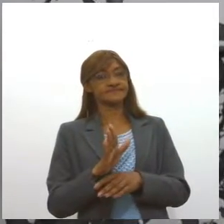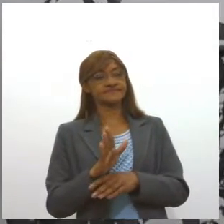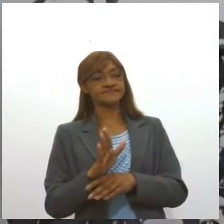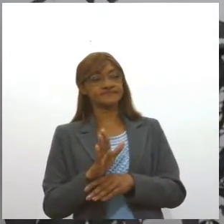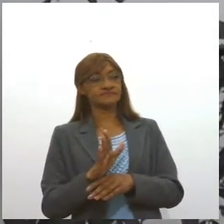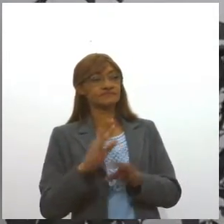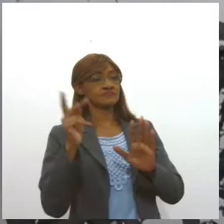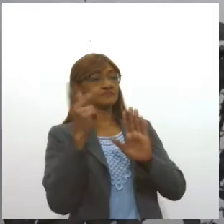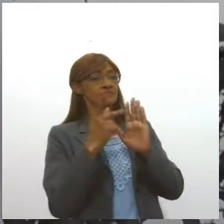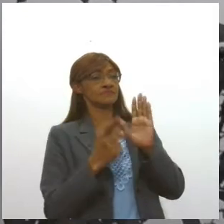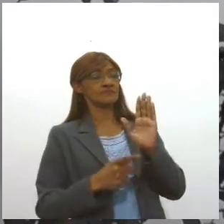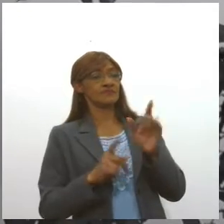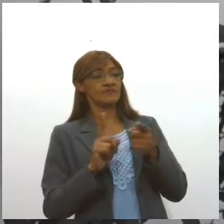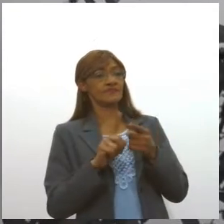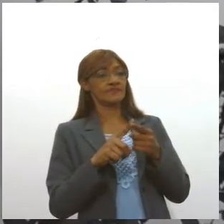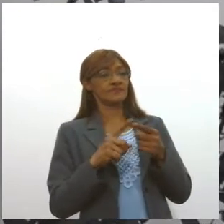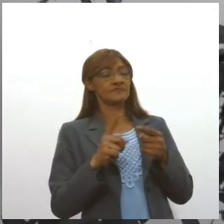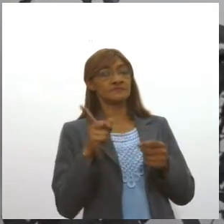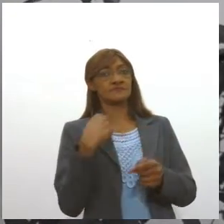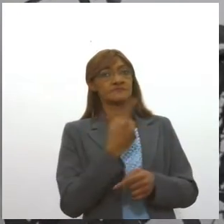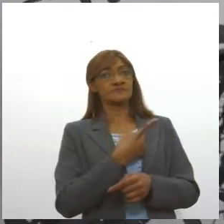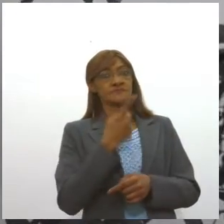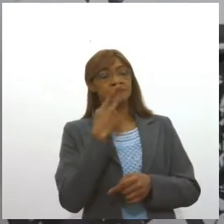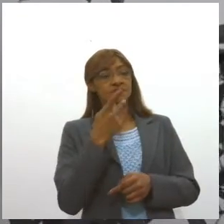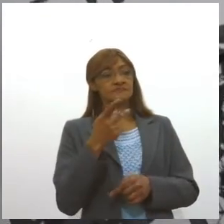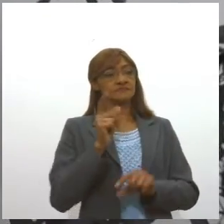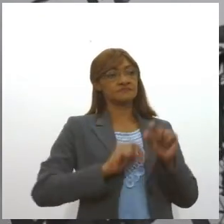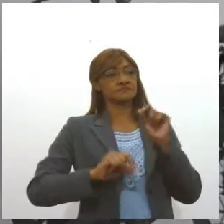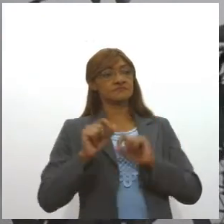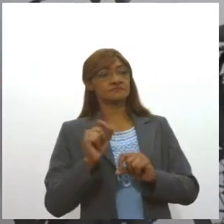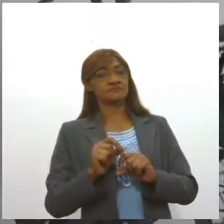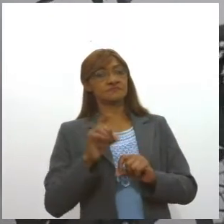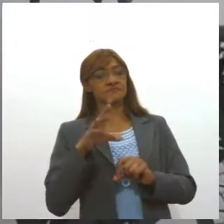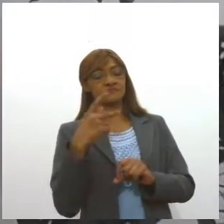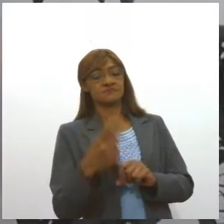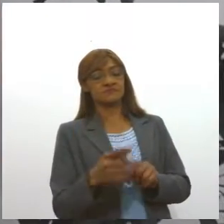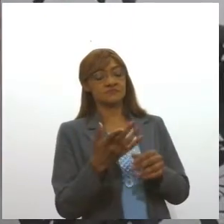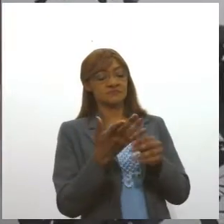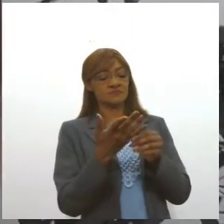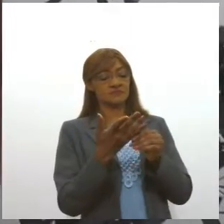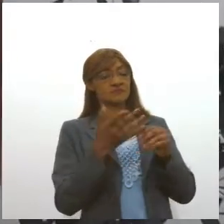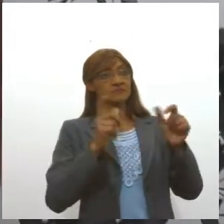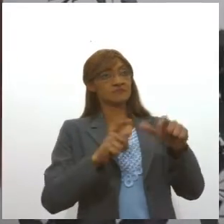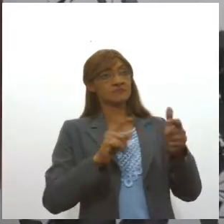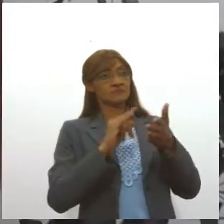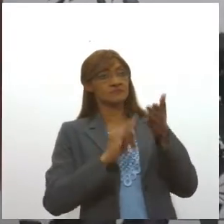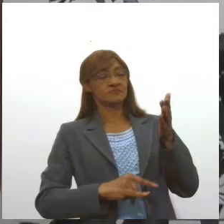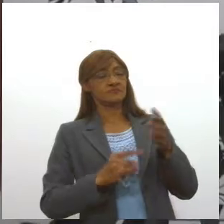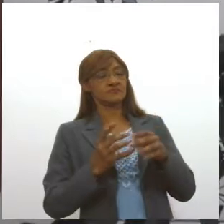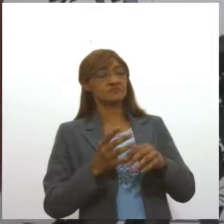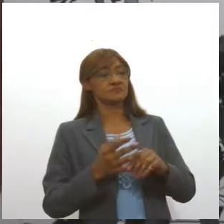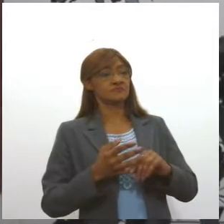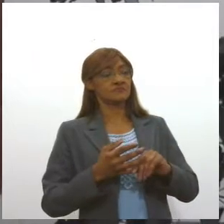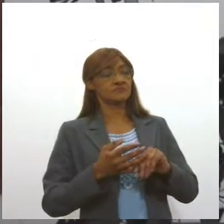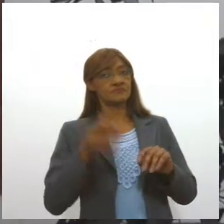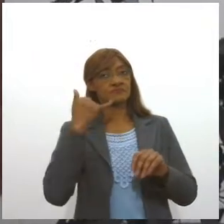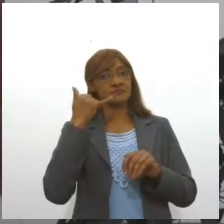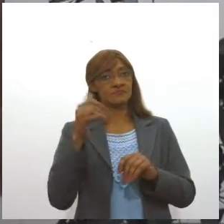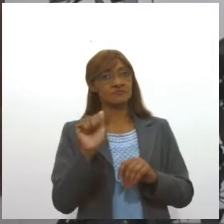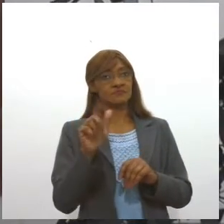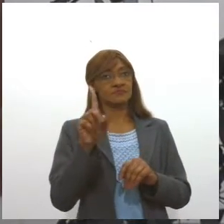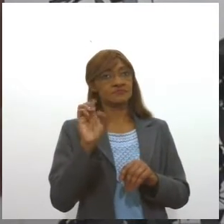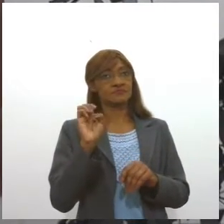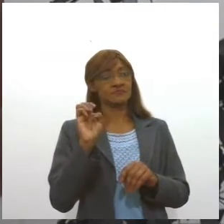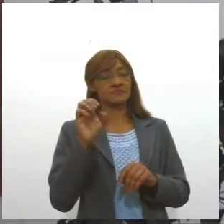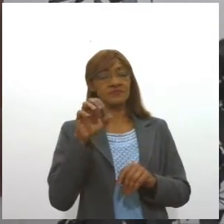projetos, eles às vezes fazem um projeto arquiteto, mas não fazem um ambiental. Então nós estamos acompanhando, entramos em contato com a DEMA para que o